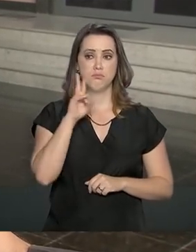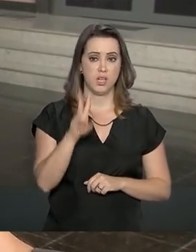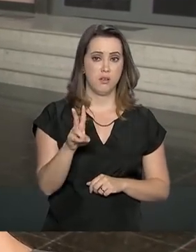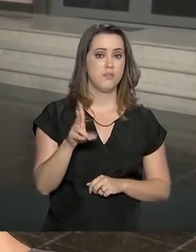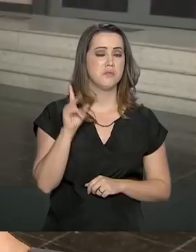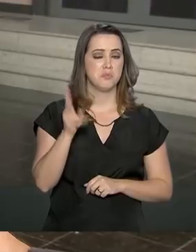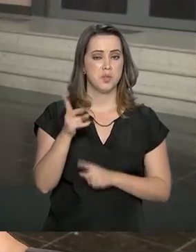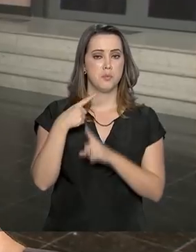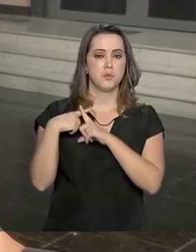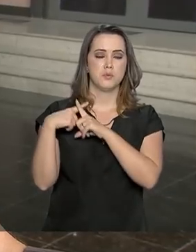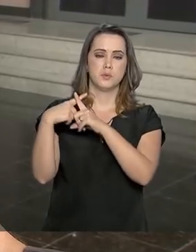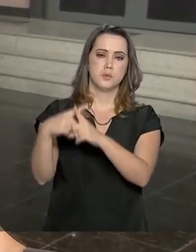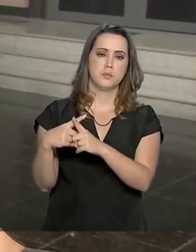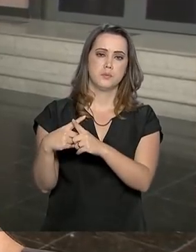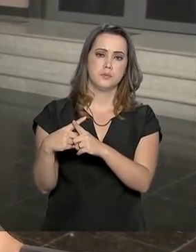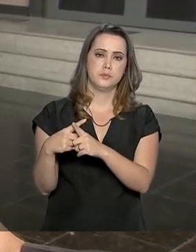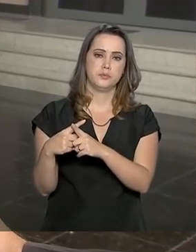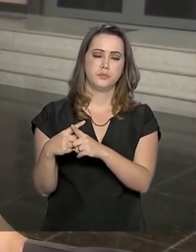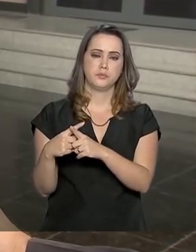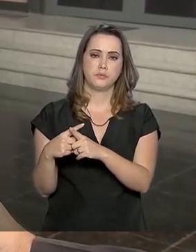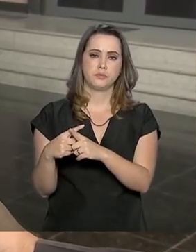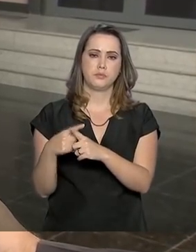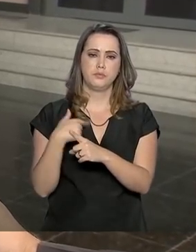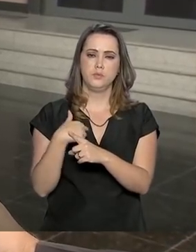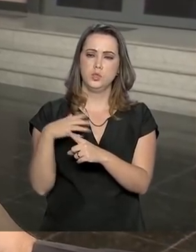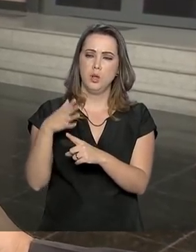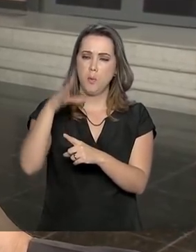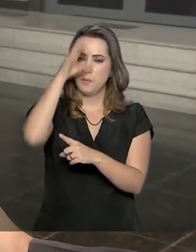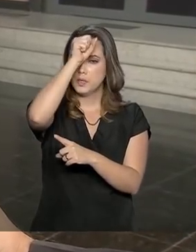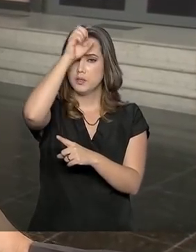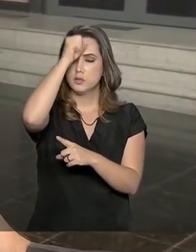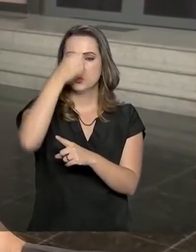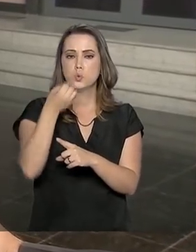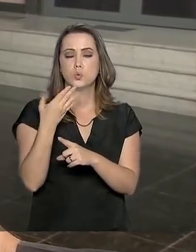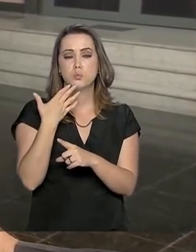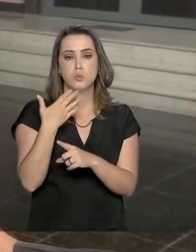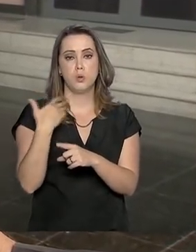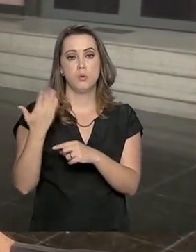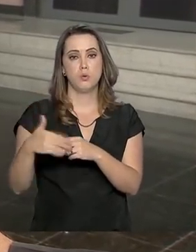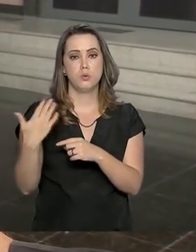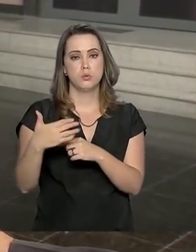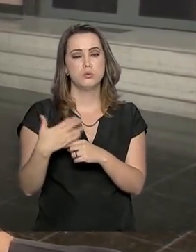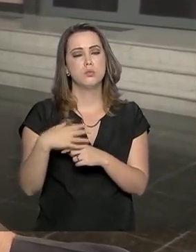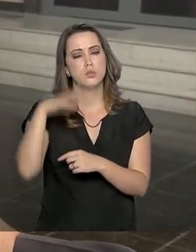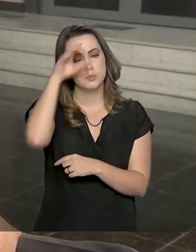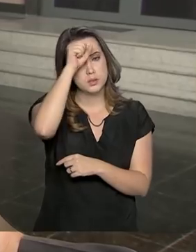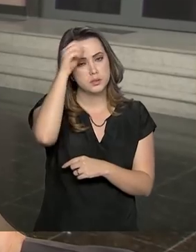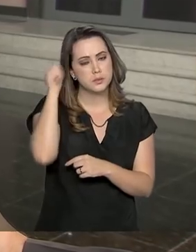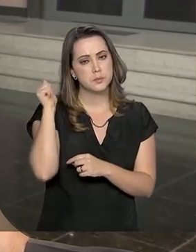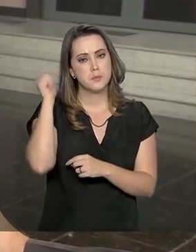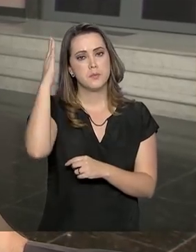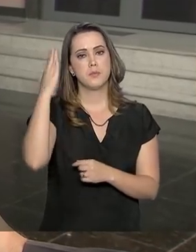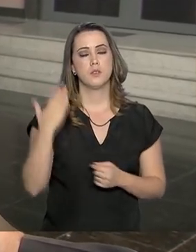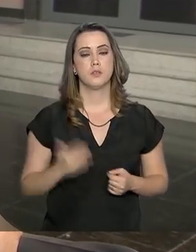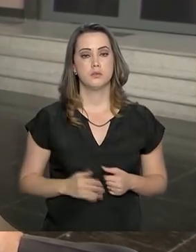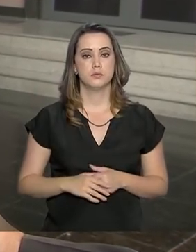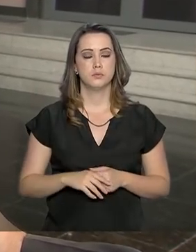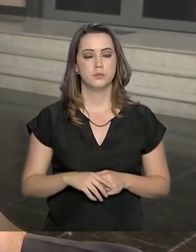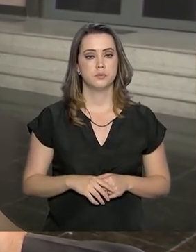de forma positiva, peguei o que eu absorvi de bom, procurei amadurecer, né,